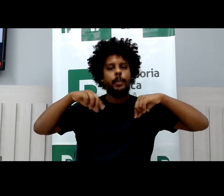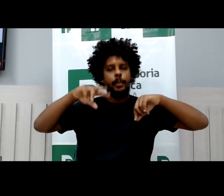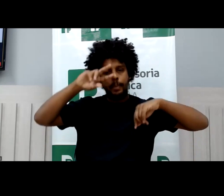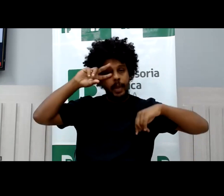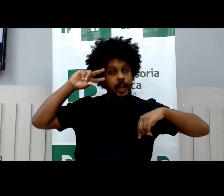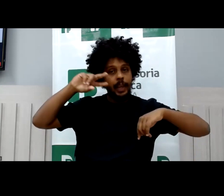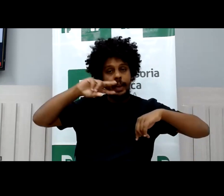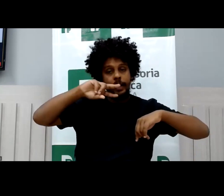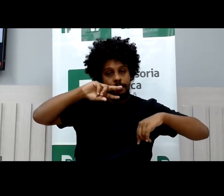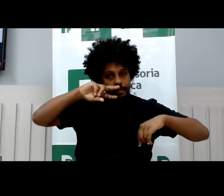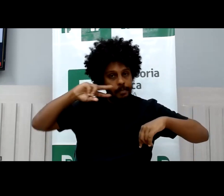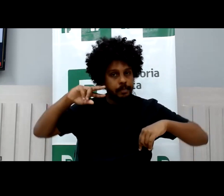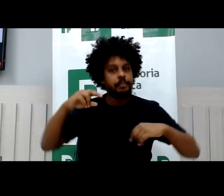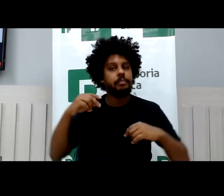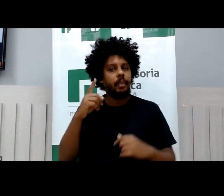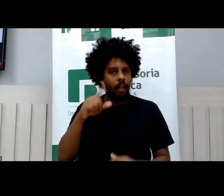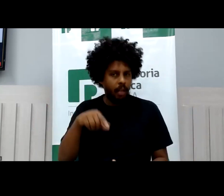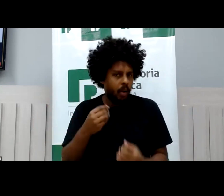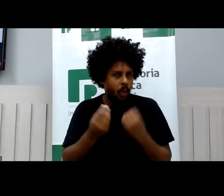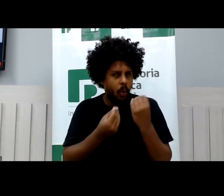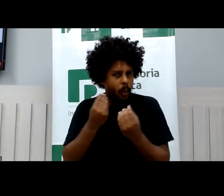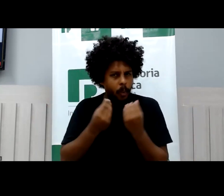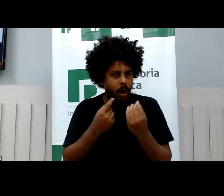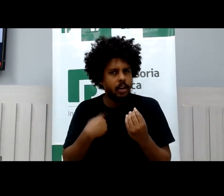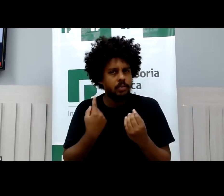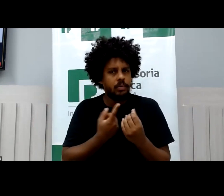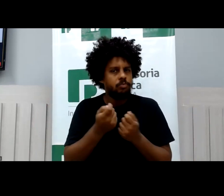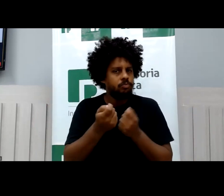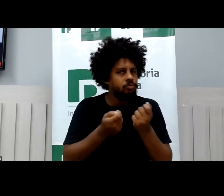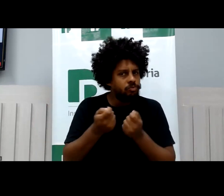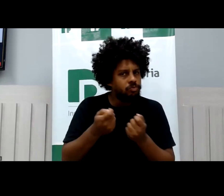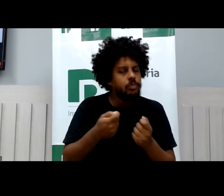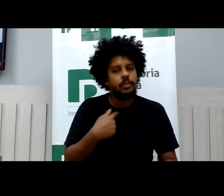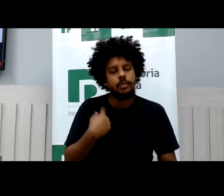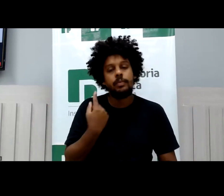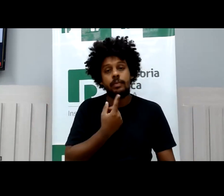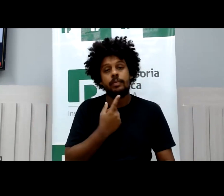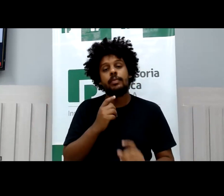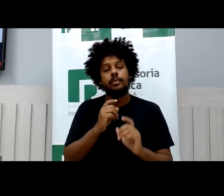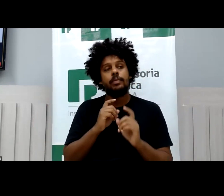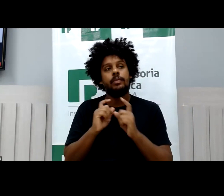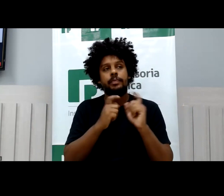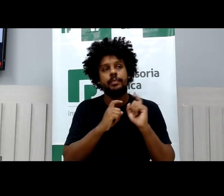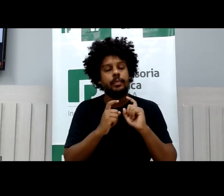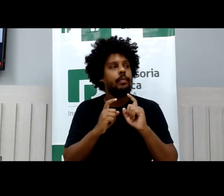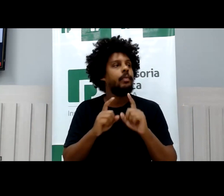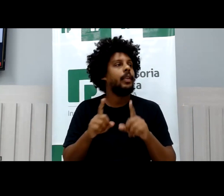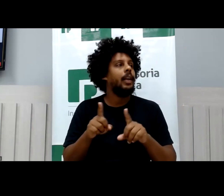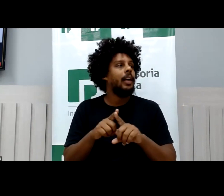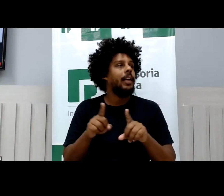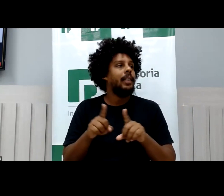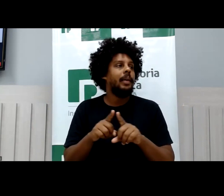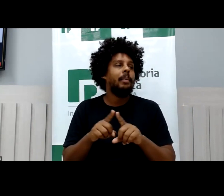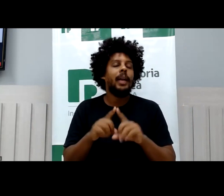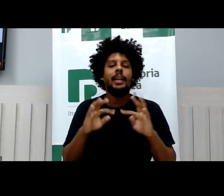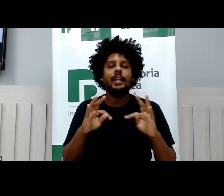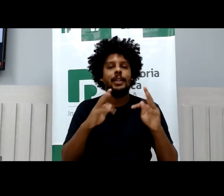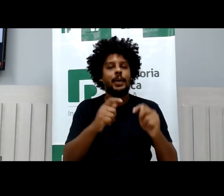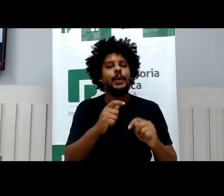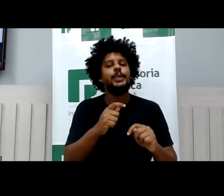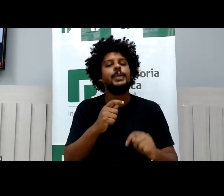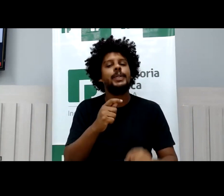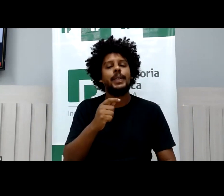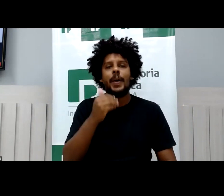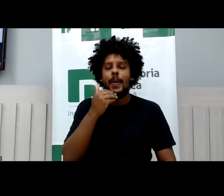agradecer doutora Fernanda como sempre todos os pedidos são bem feridos aceitos muito obrigada por estar aqui